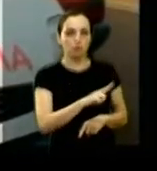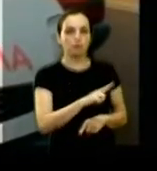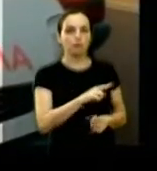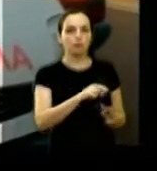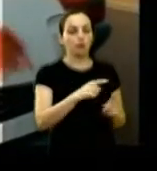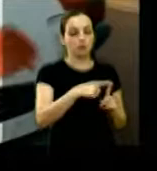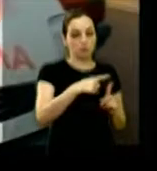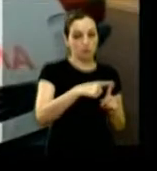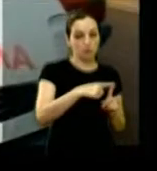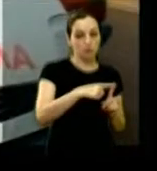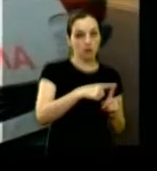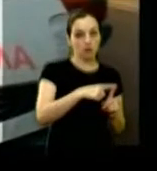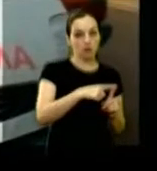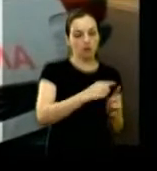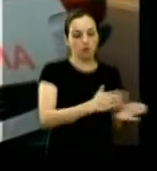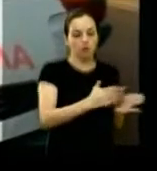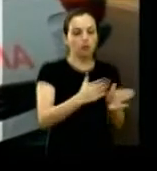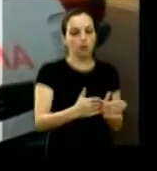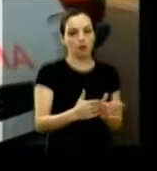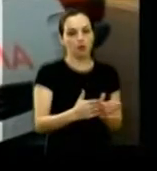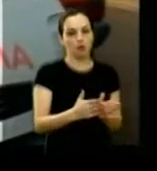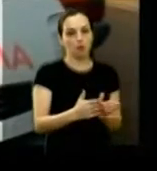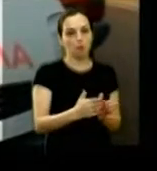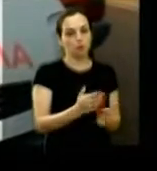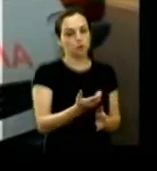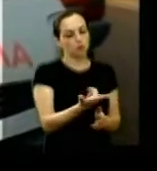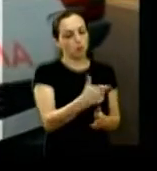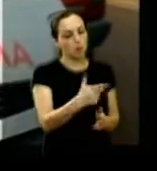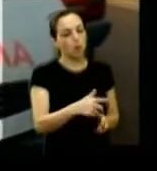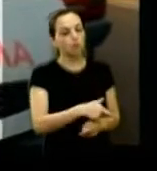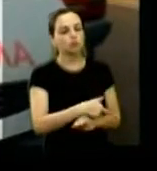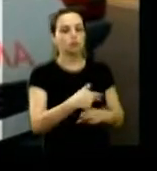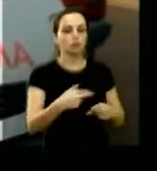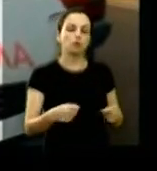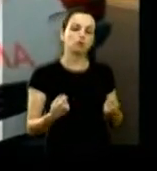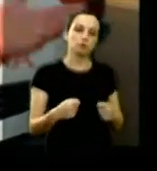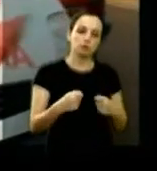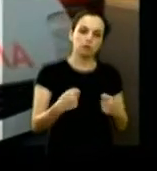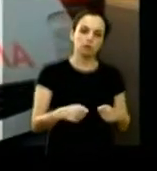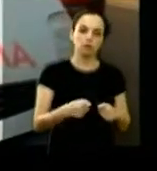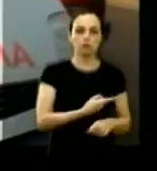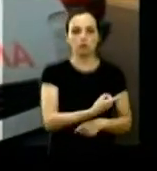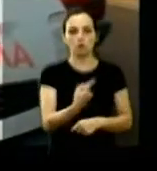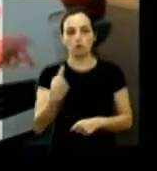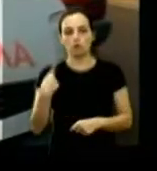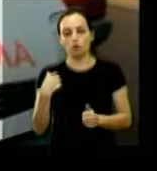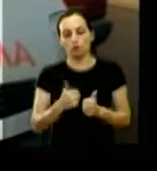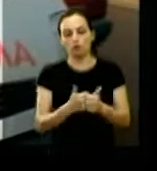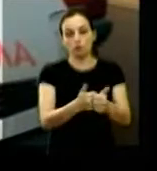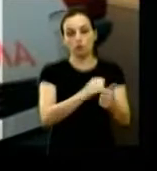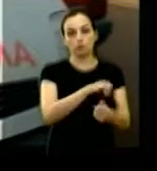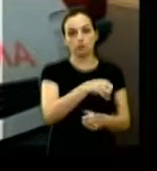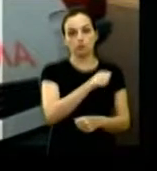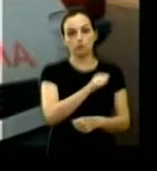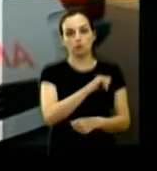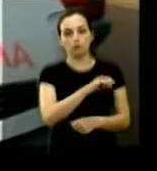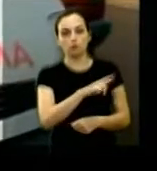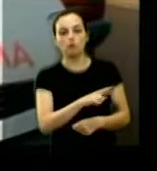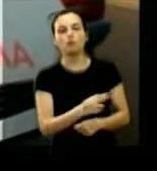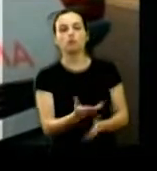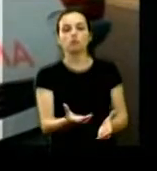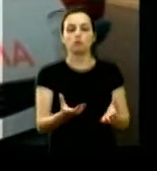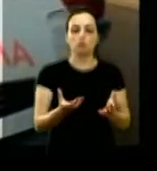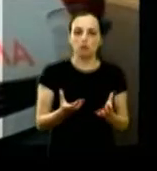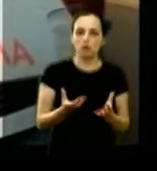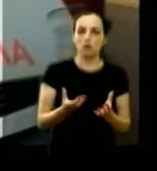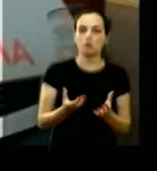de pintura tem que fazer uma cobertura existem umas qualificações que ainda nós junto com o vereador Jair Martinelli estamos buscando para